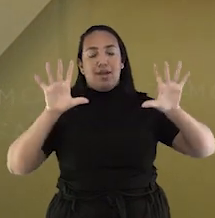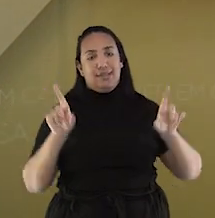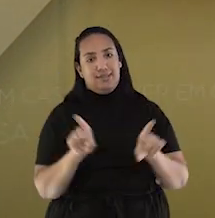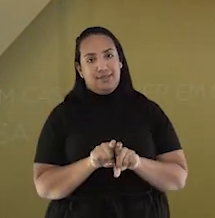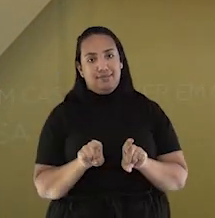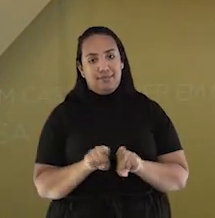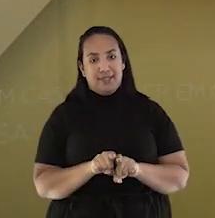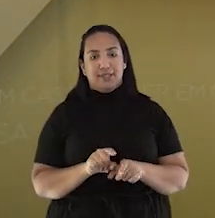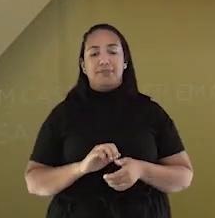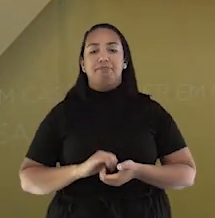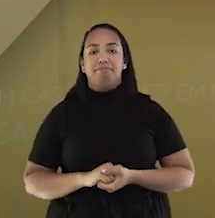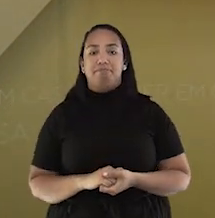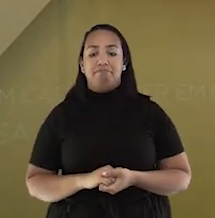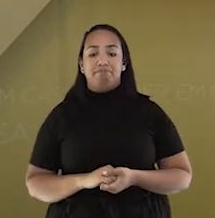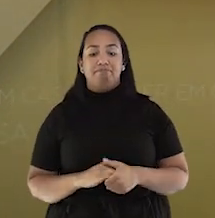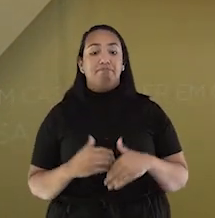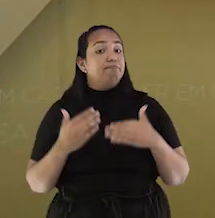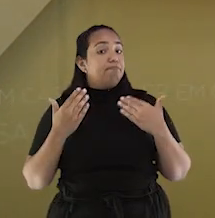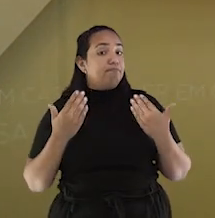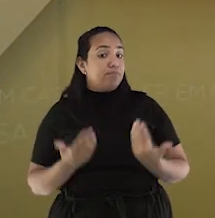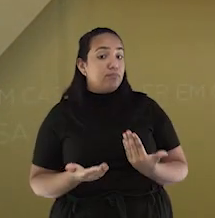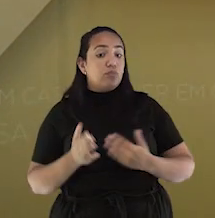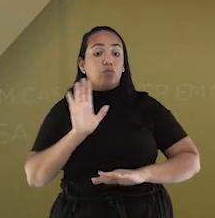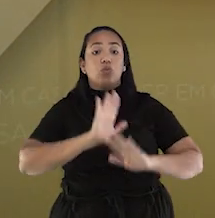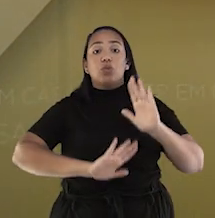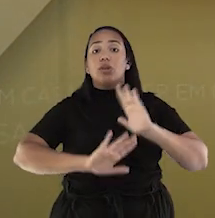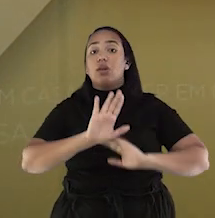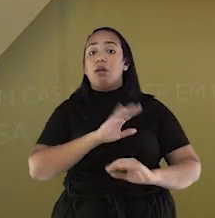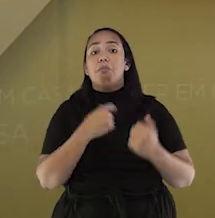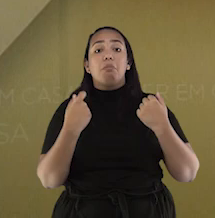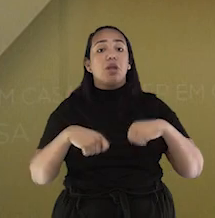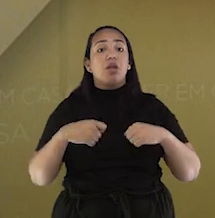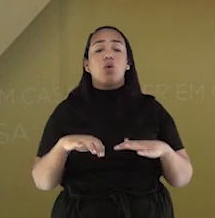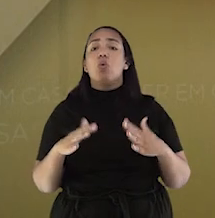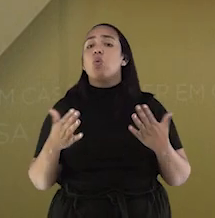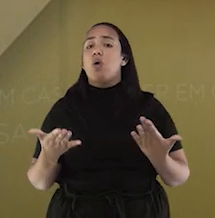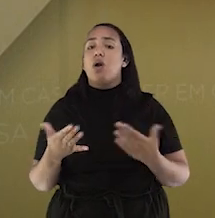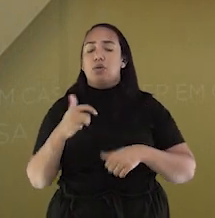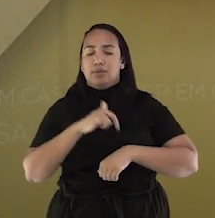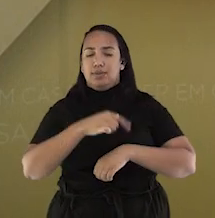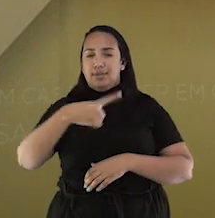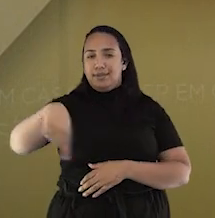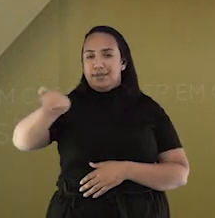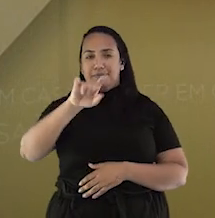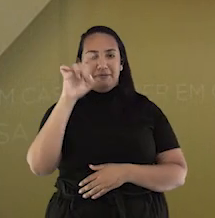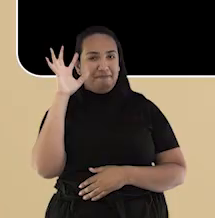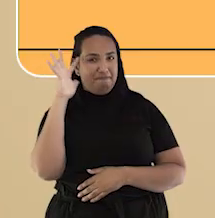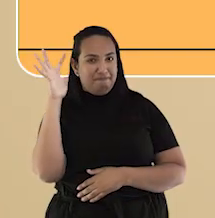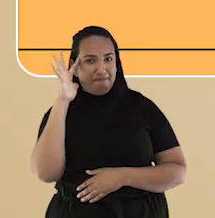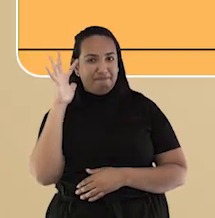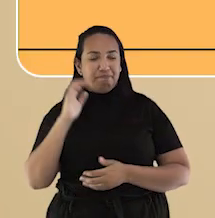E quais cuidados devemos ter com o fogo? Vou dar um tempo para que você pense.